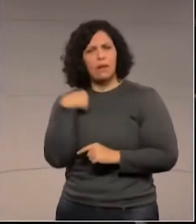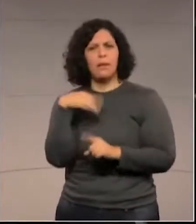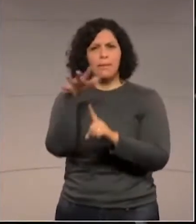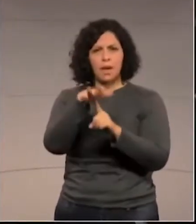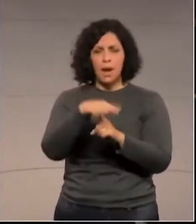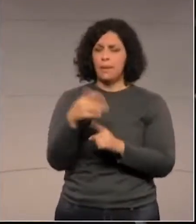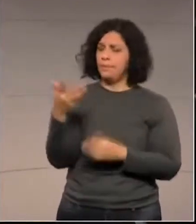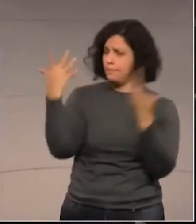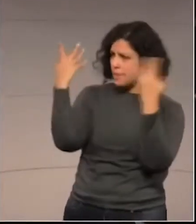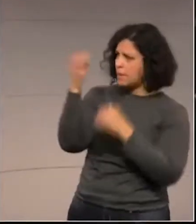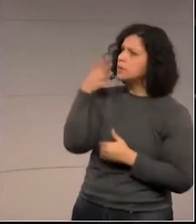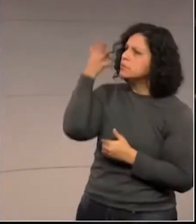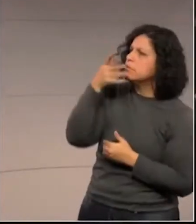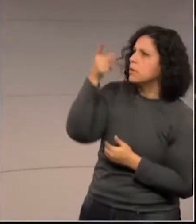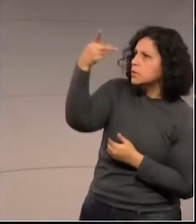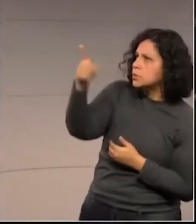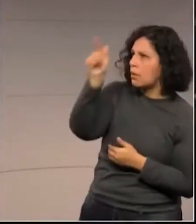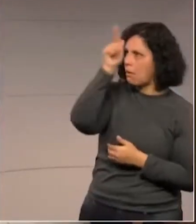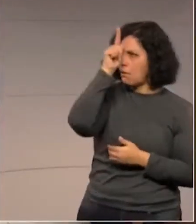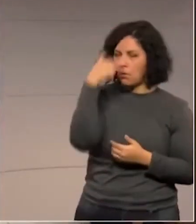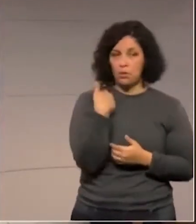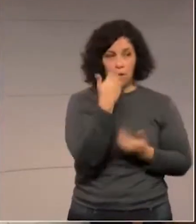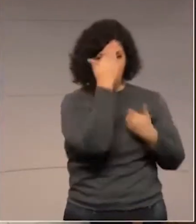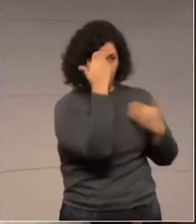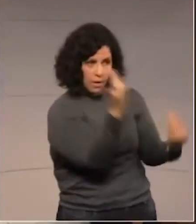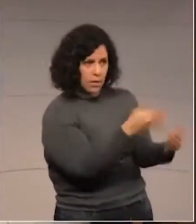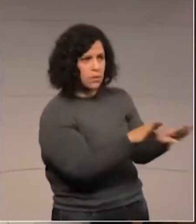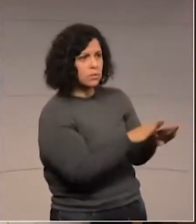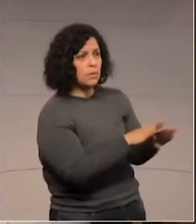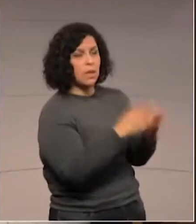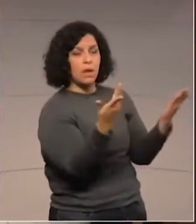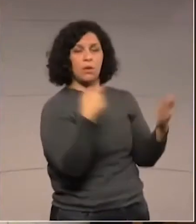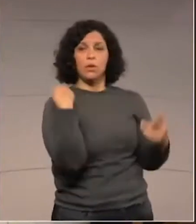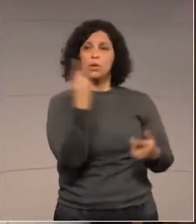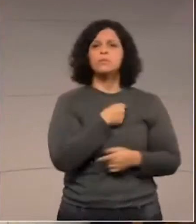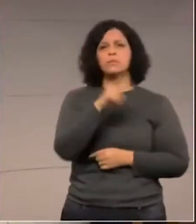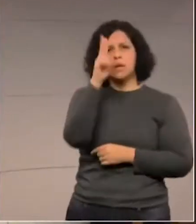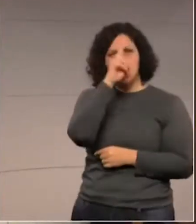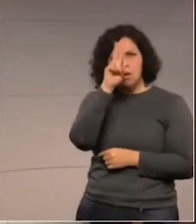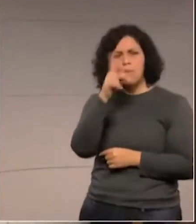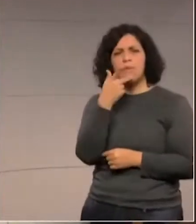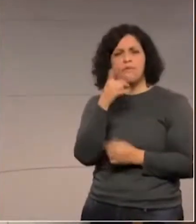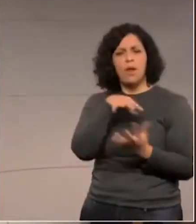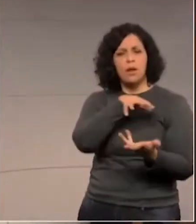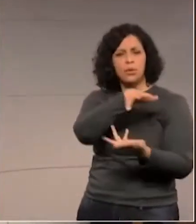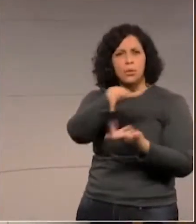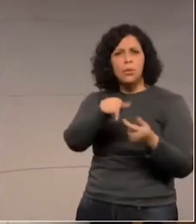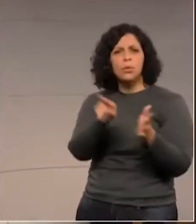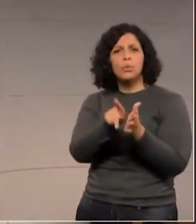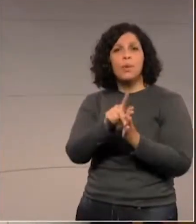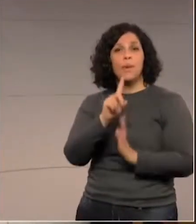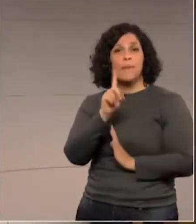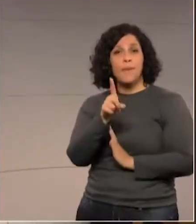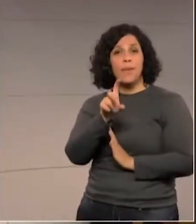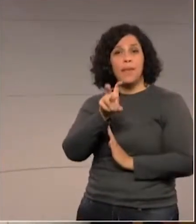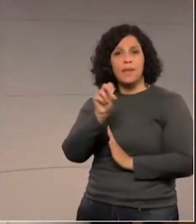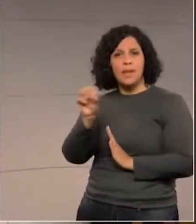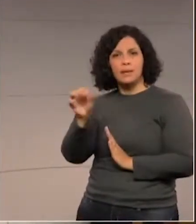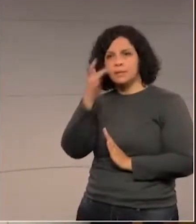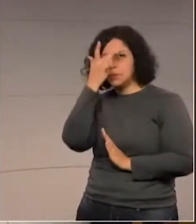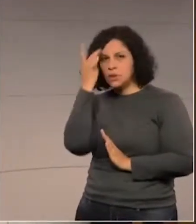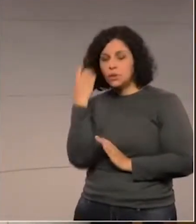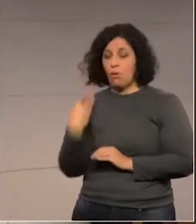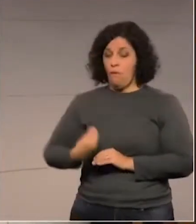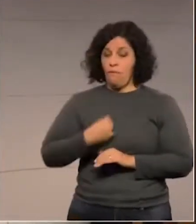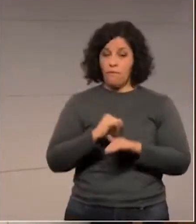discurso de vossa excelência. Eu que agradeço, deputado doutor Batista. Eu lembro, a gente está falando de um universo de cerca de 1.500 moradores na